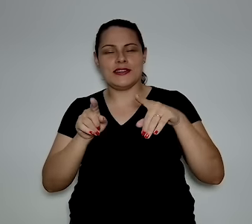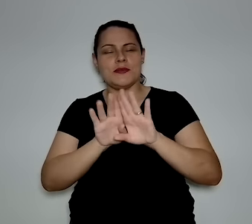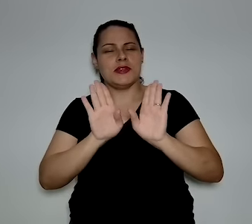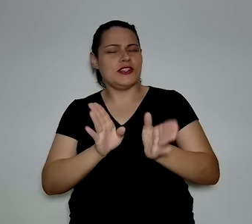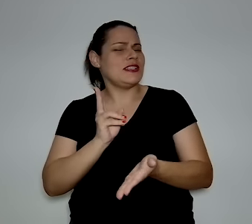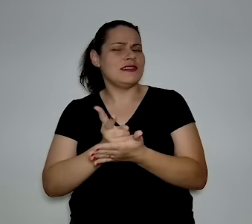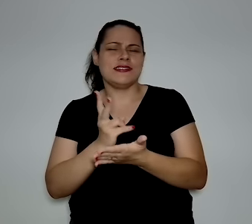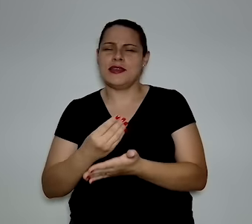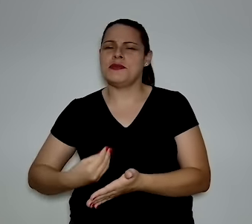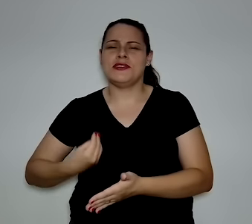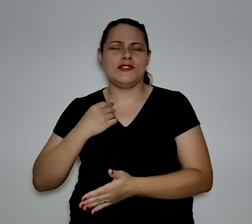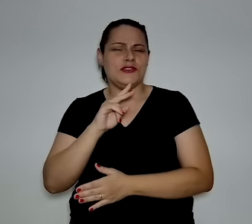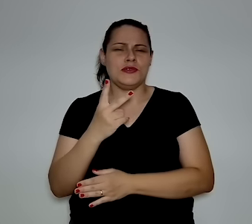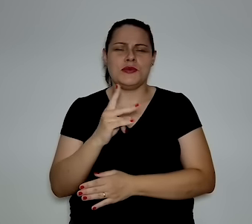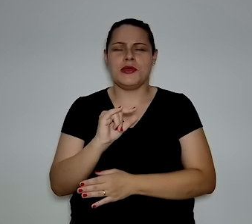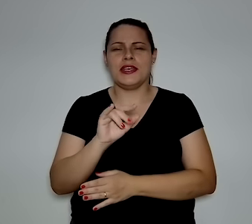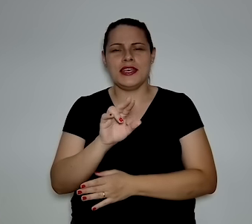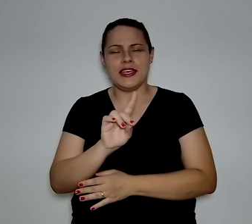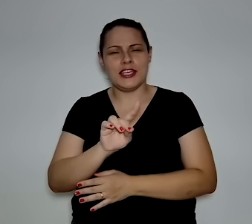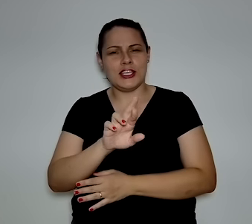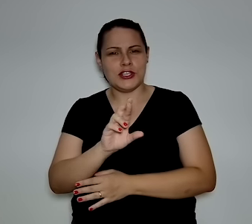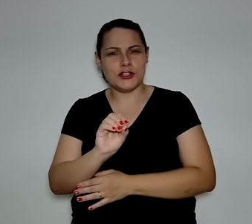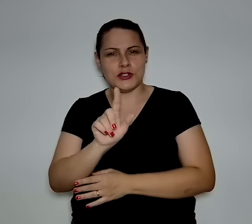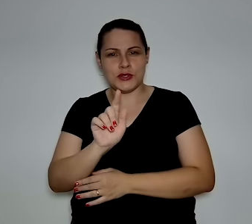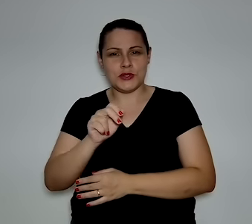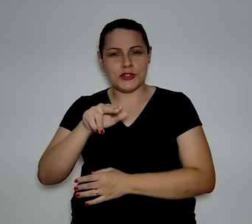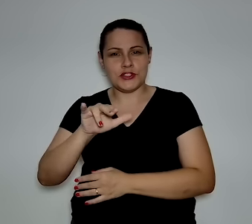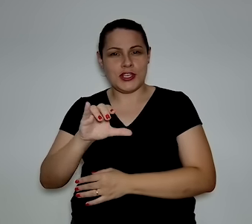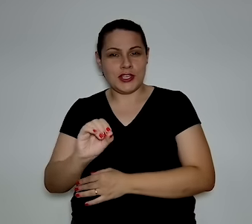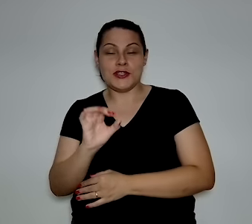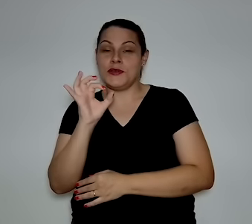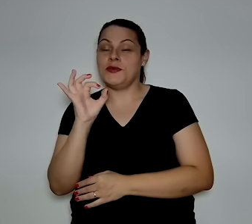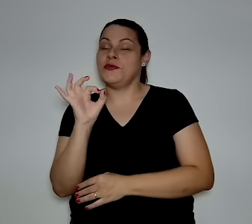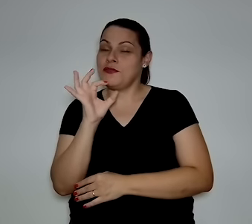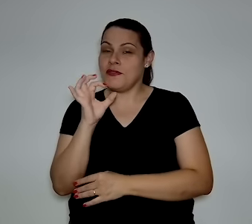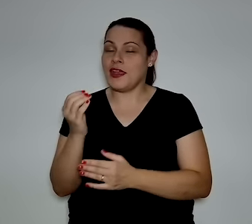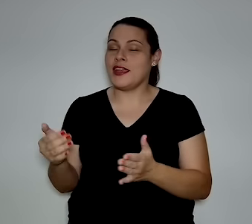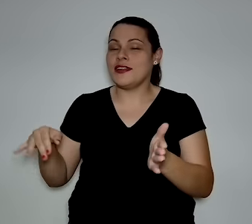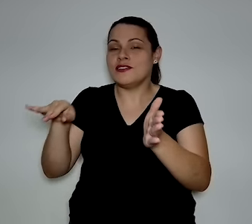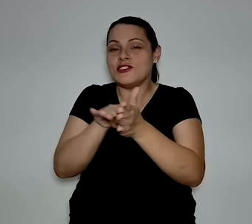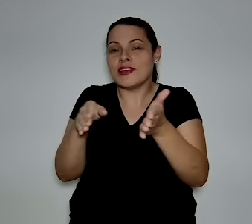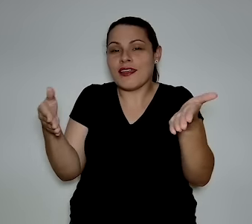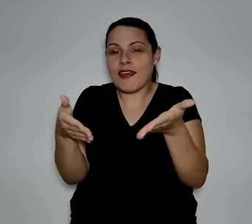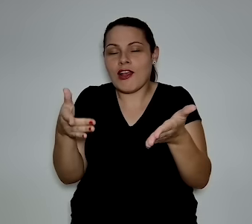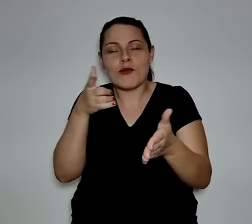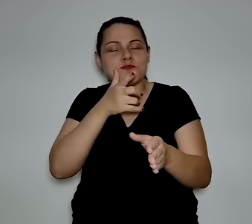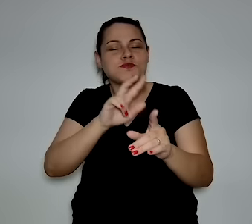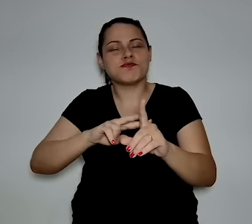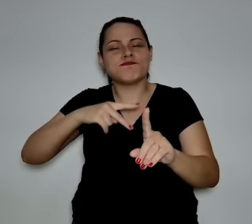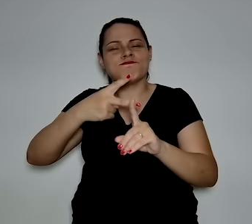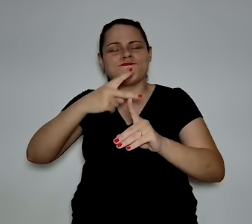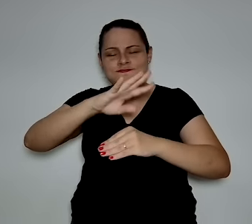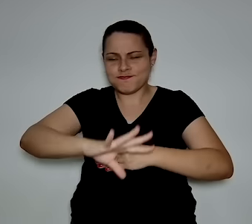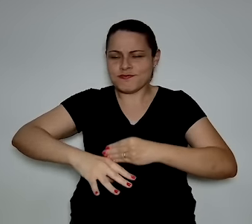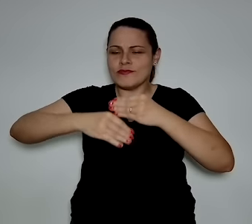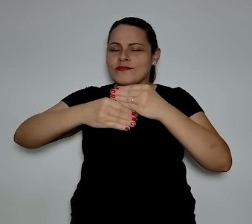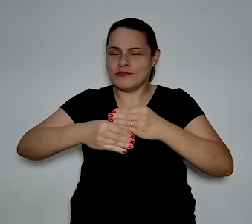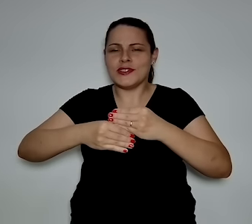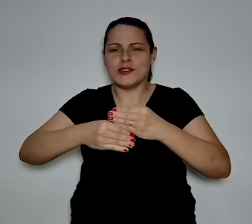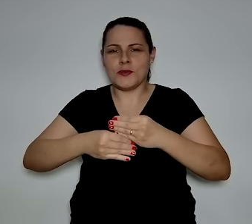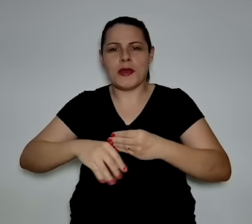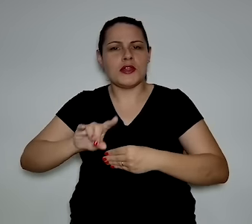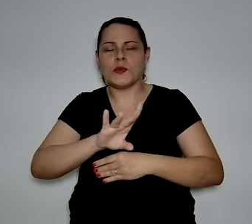existe hidrogênio, sempre existiu hidrogênio, na verdade, né? E o hidrogênio verde, ele vem para somar,